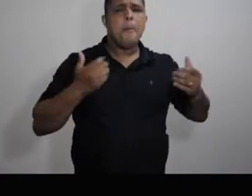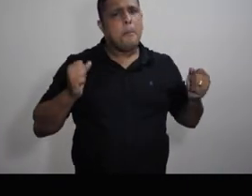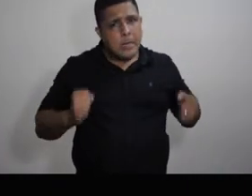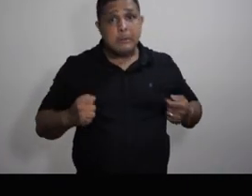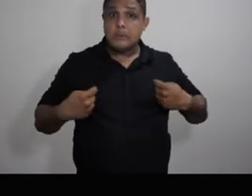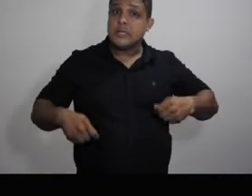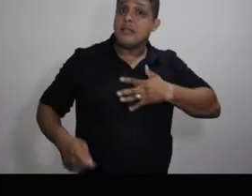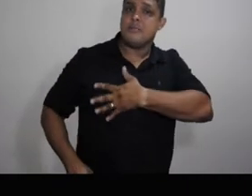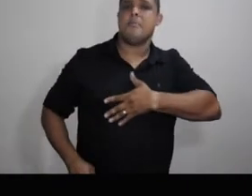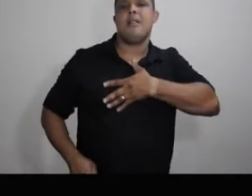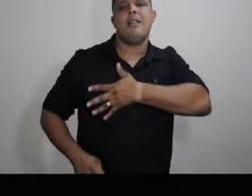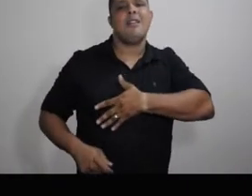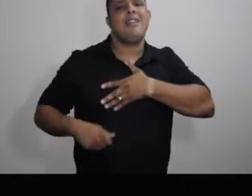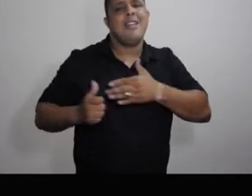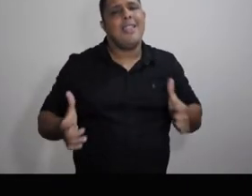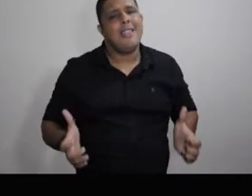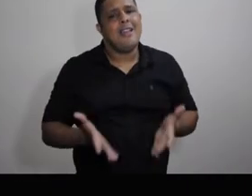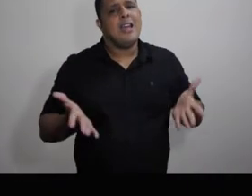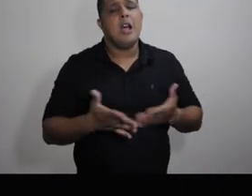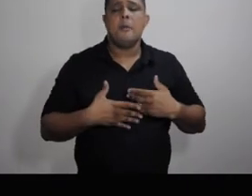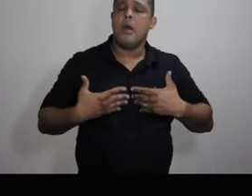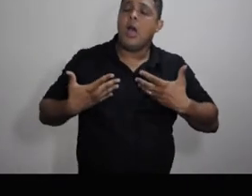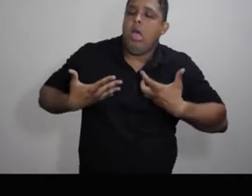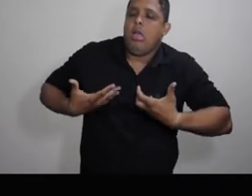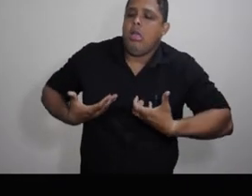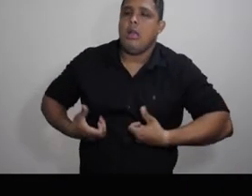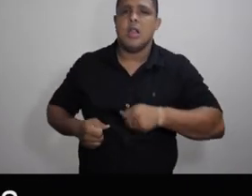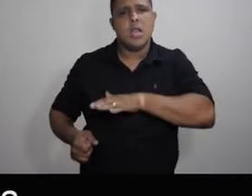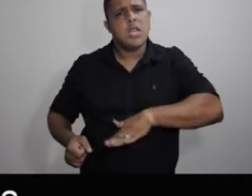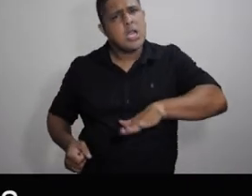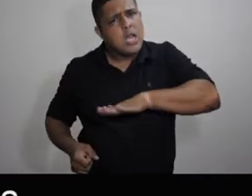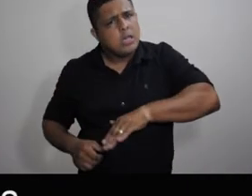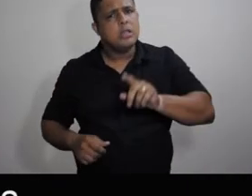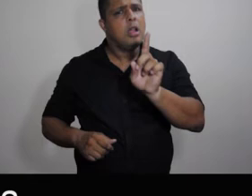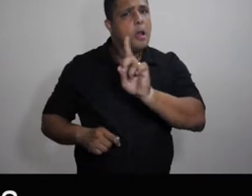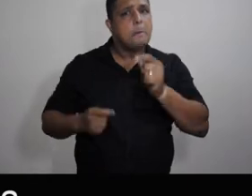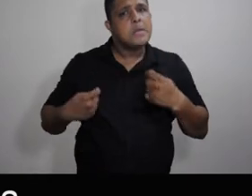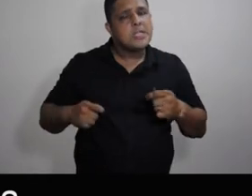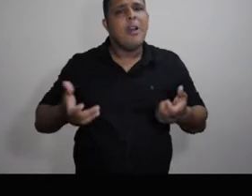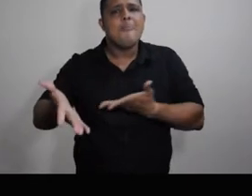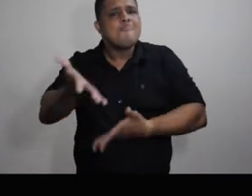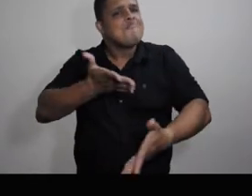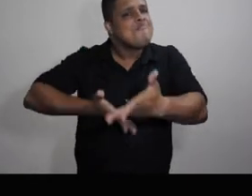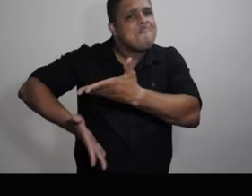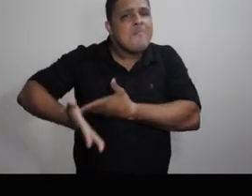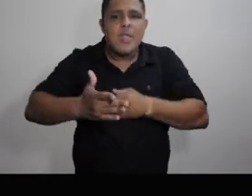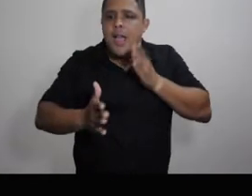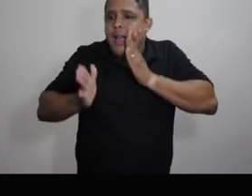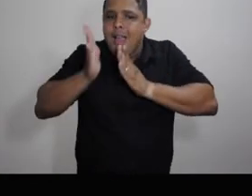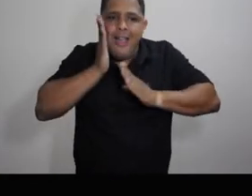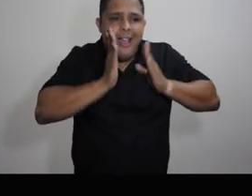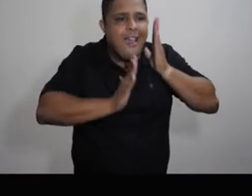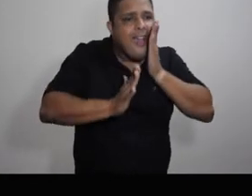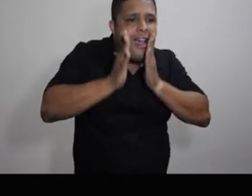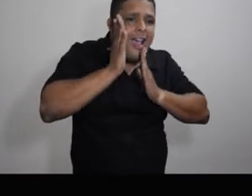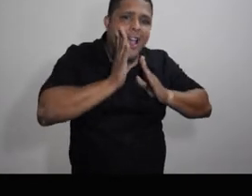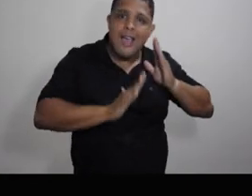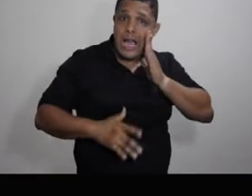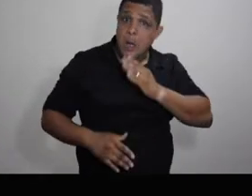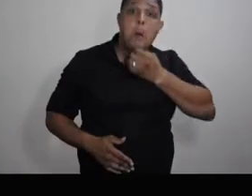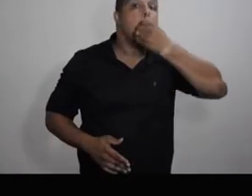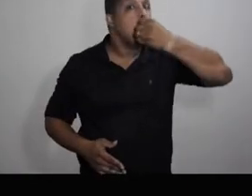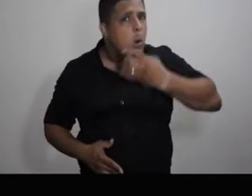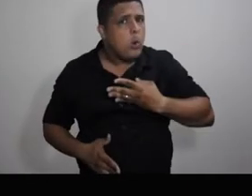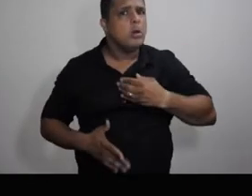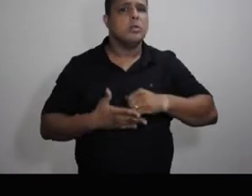prazerosa, e ela tem que ser, do meu ponto de vista. Ela não pode cansar a criança, tem que ser aquele momento de troca, um momento lúdico, e aí a gente tem feito